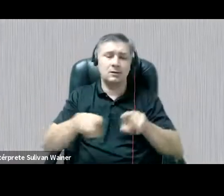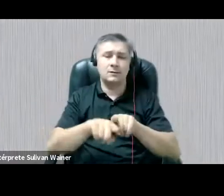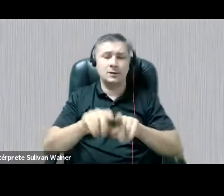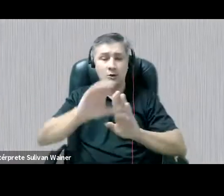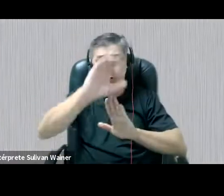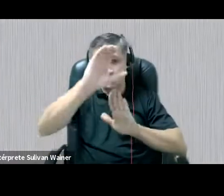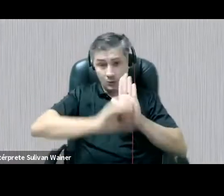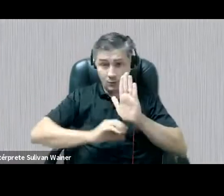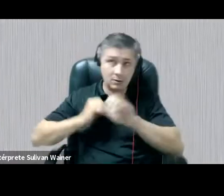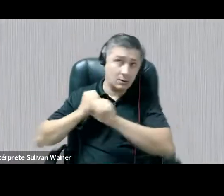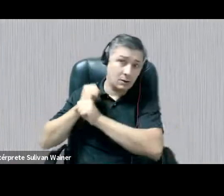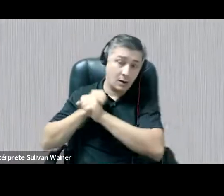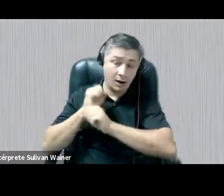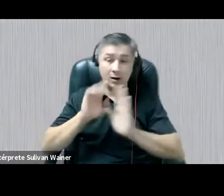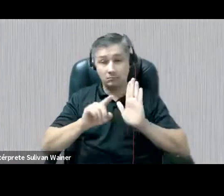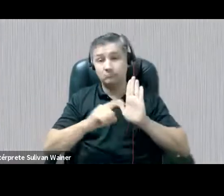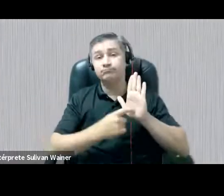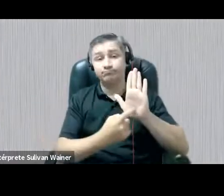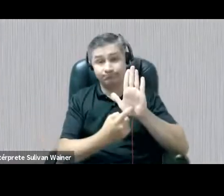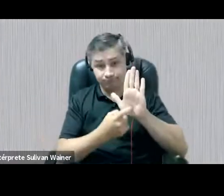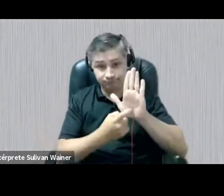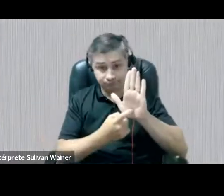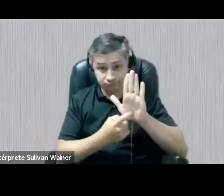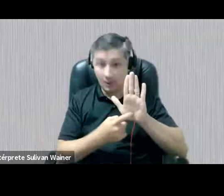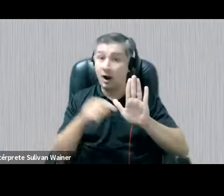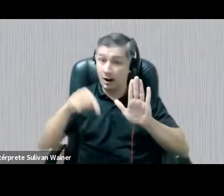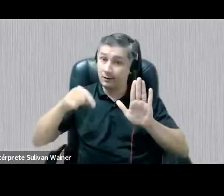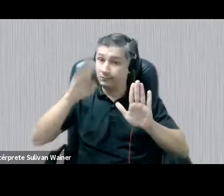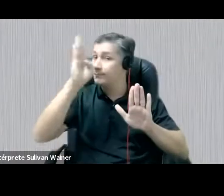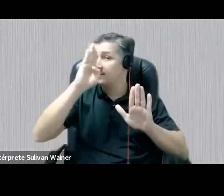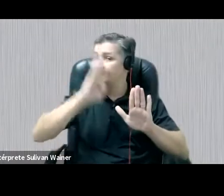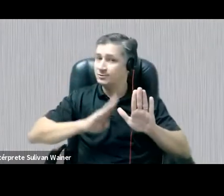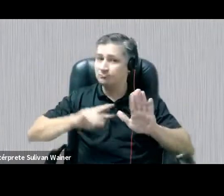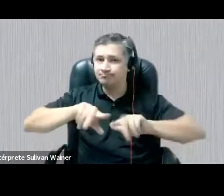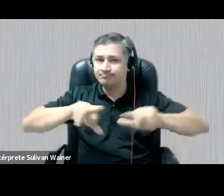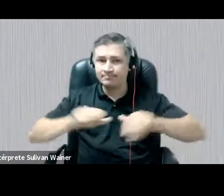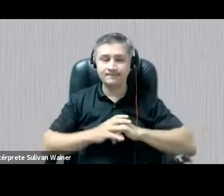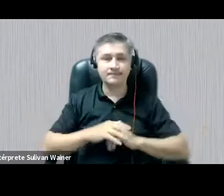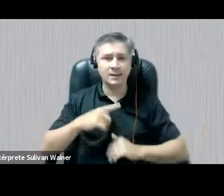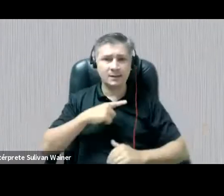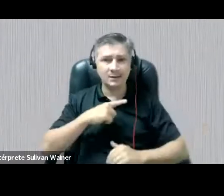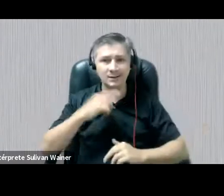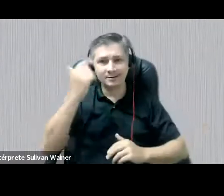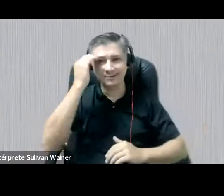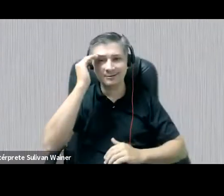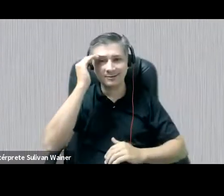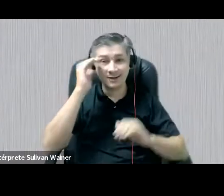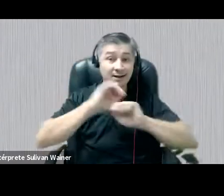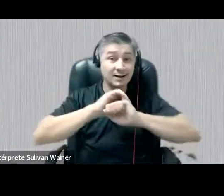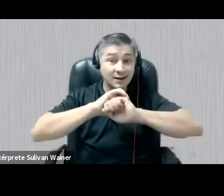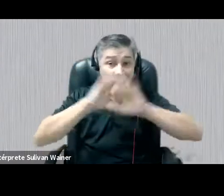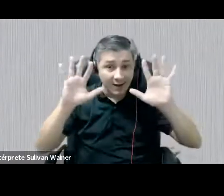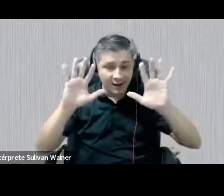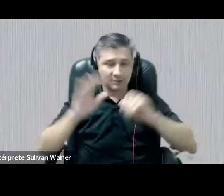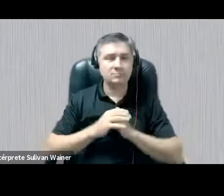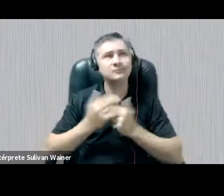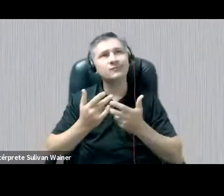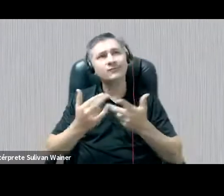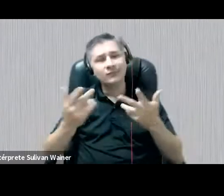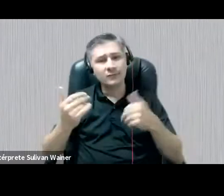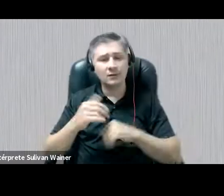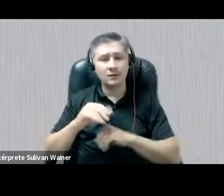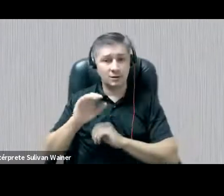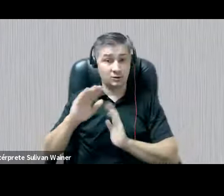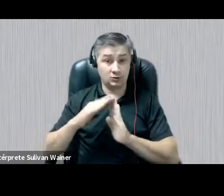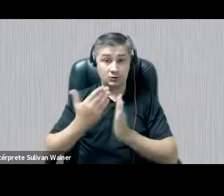anos também pensando nesse contexto brasileiro. Temos clareza que a educação pública se constitui historicamente como